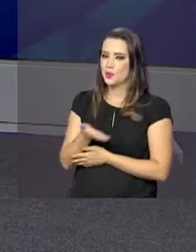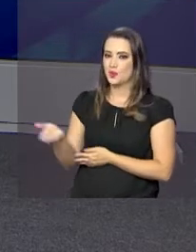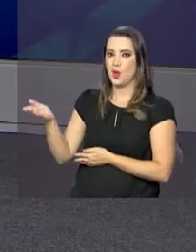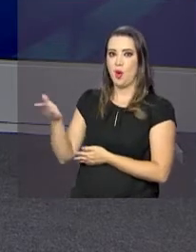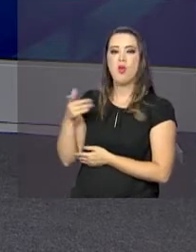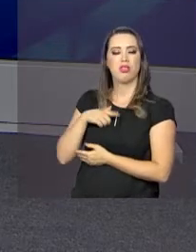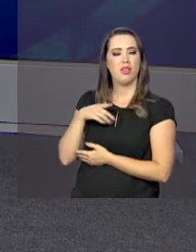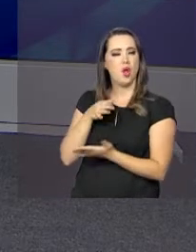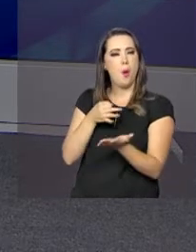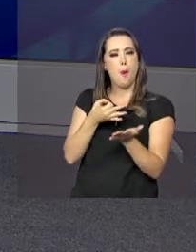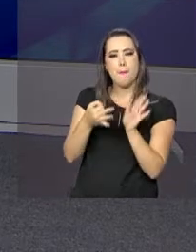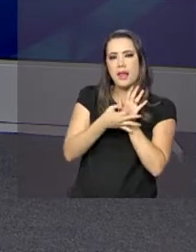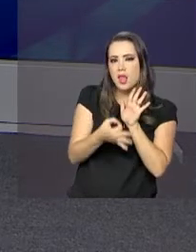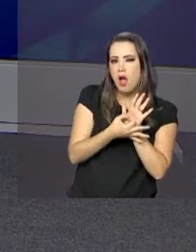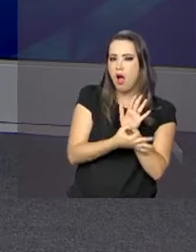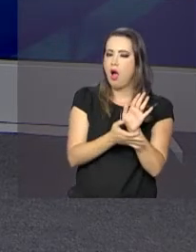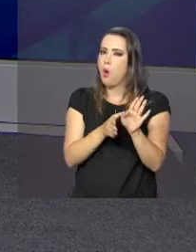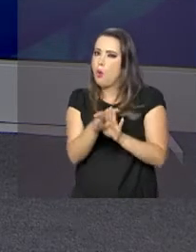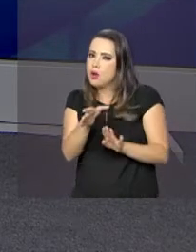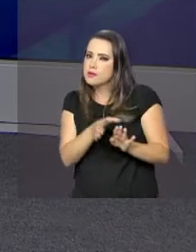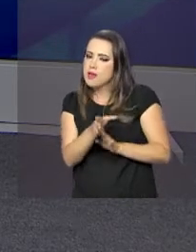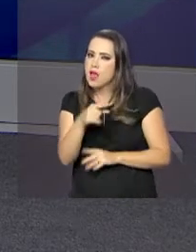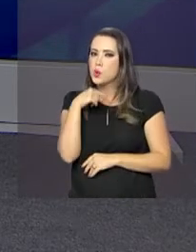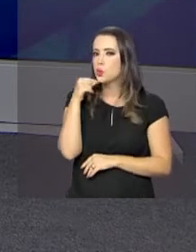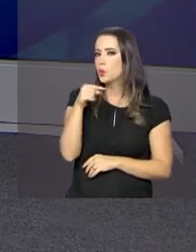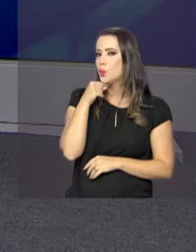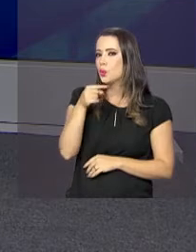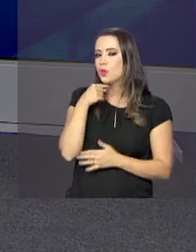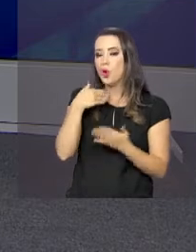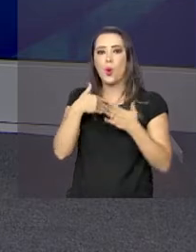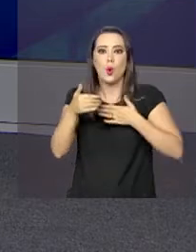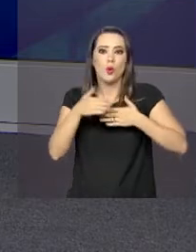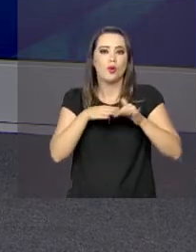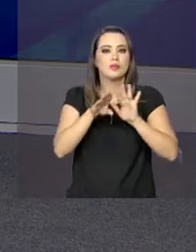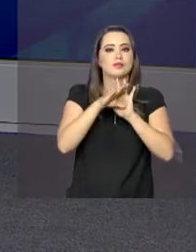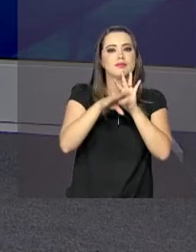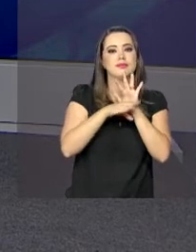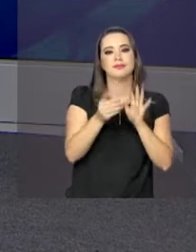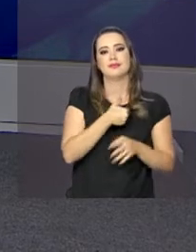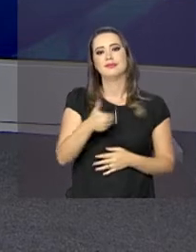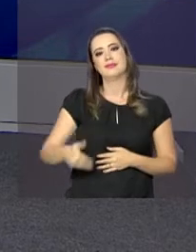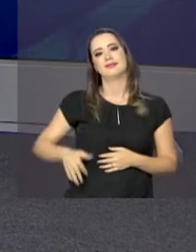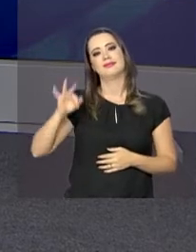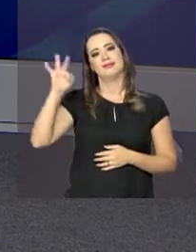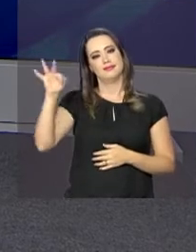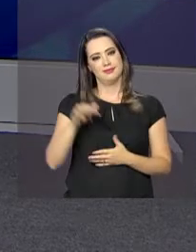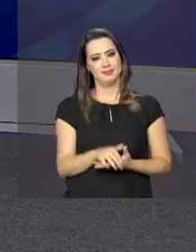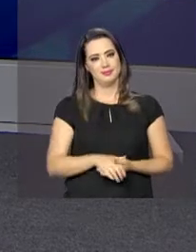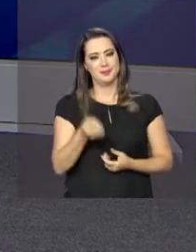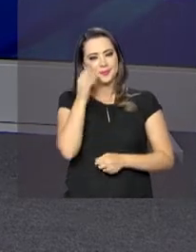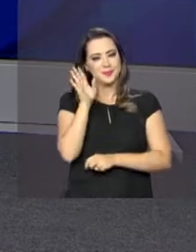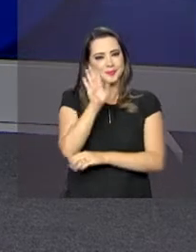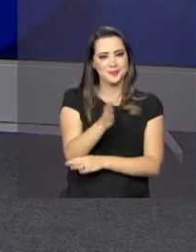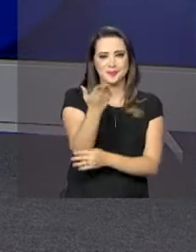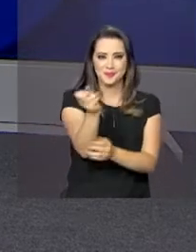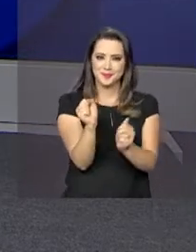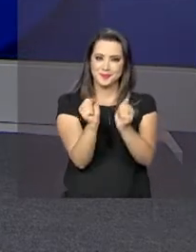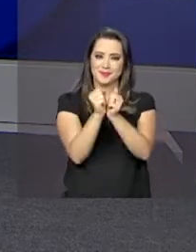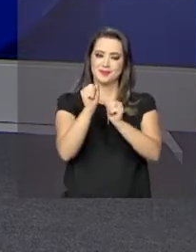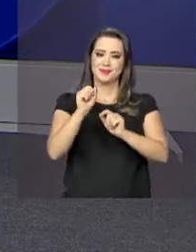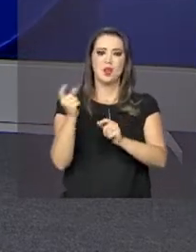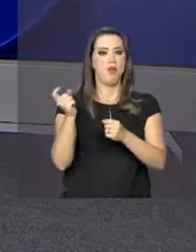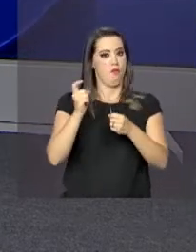mande as suas sugestões de reportagens ou então dúvidas sobre programas e ações do Governo Federal. Uma boa tarde para você.